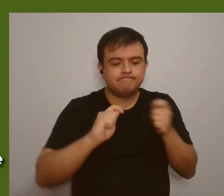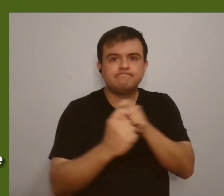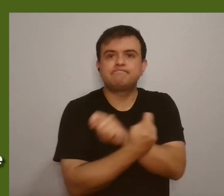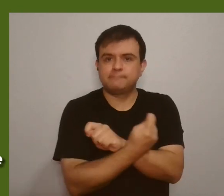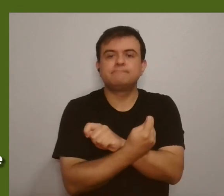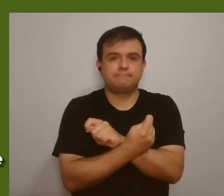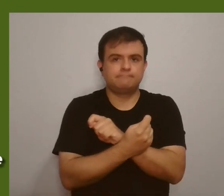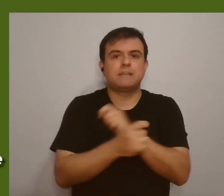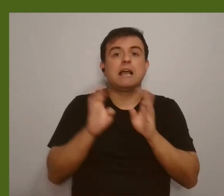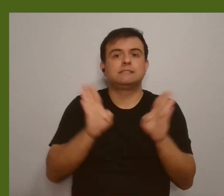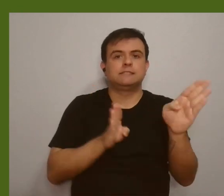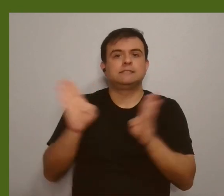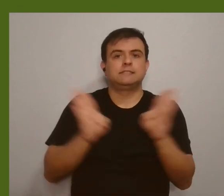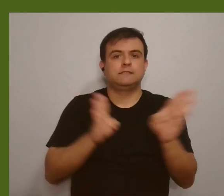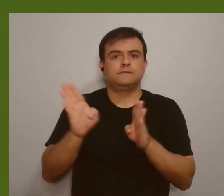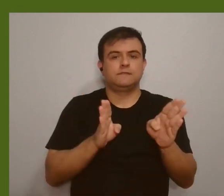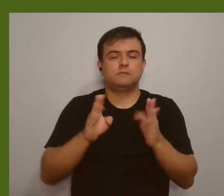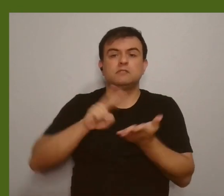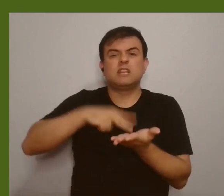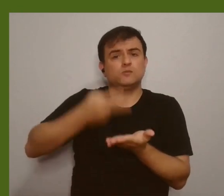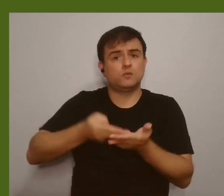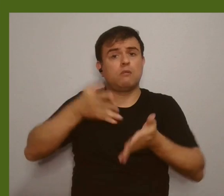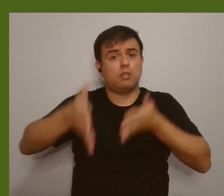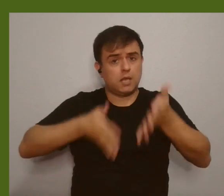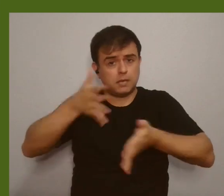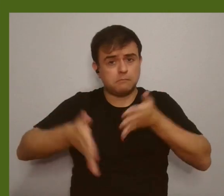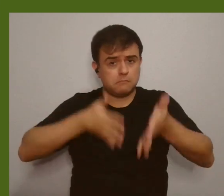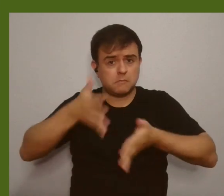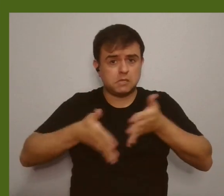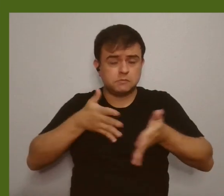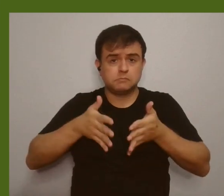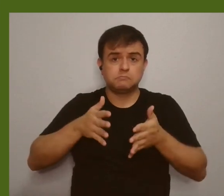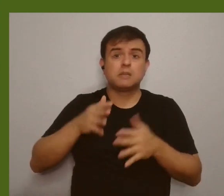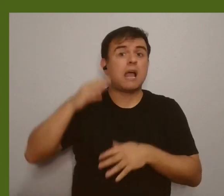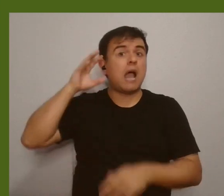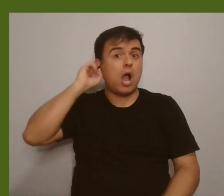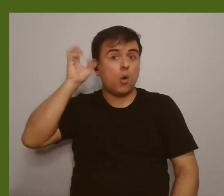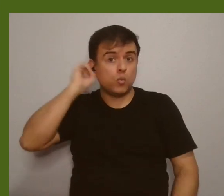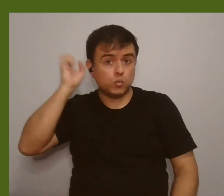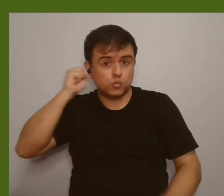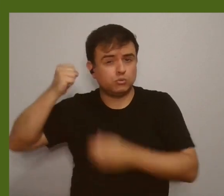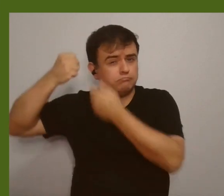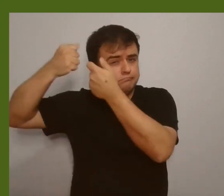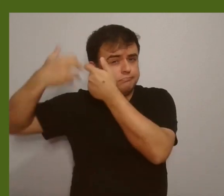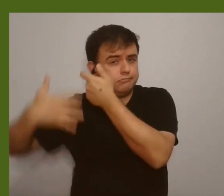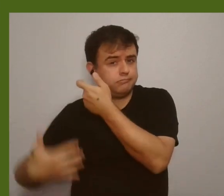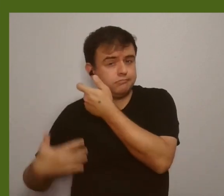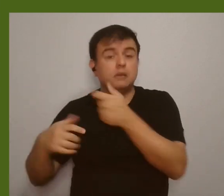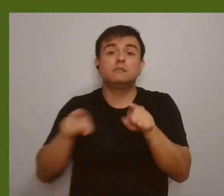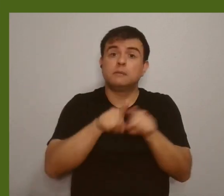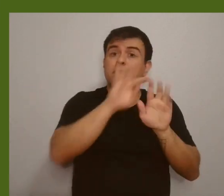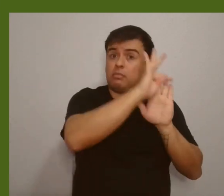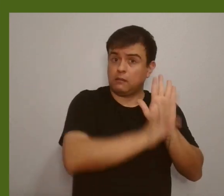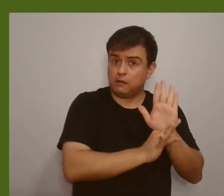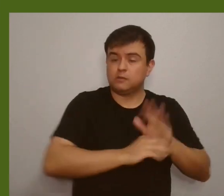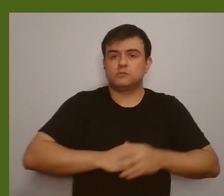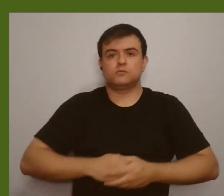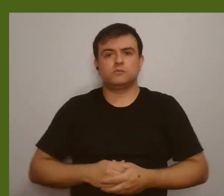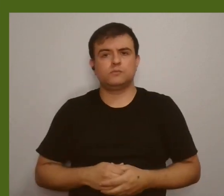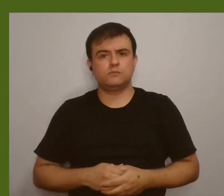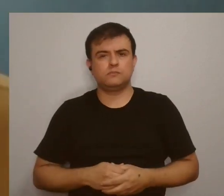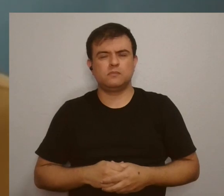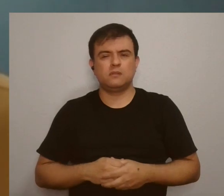transformando esses arquivos em arquivos acessíveis. Com tradução para libras, com arquivos de áudio, com arquivos de